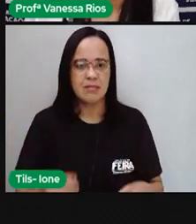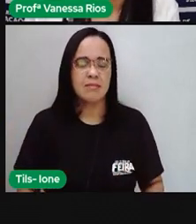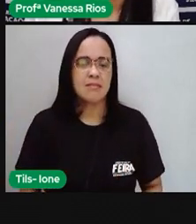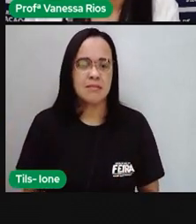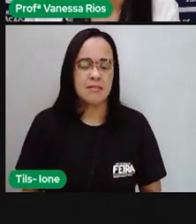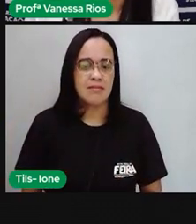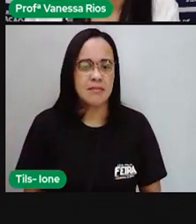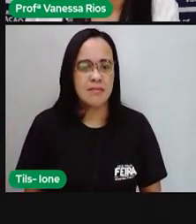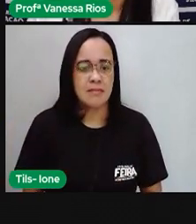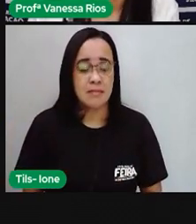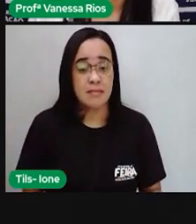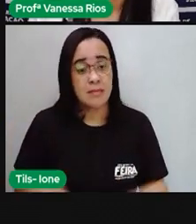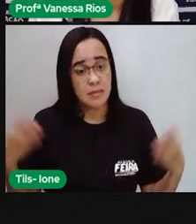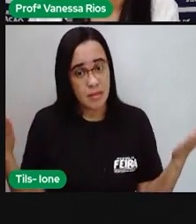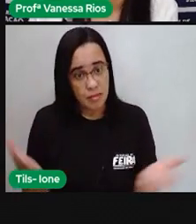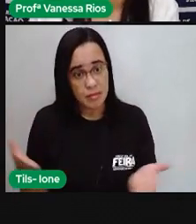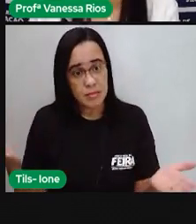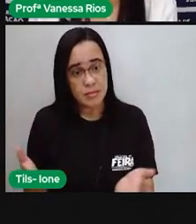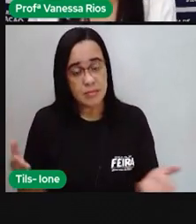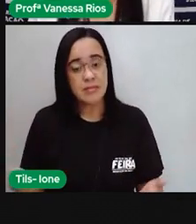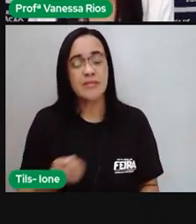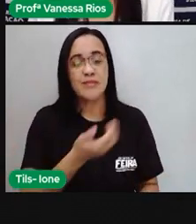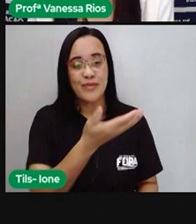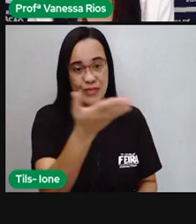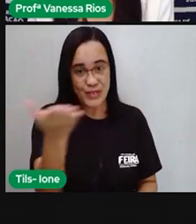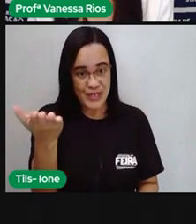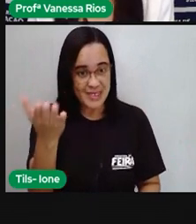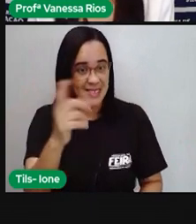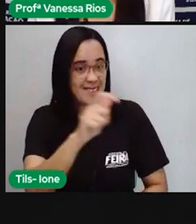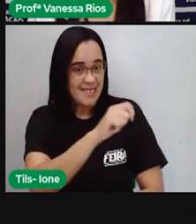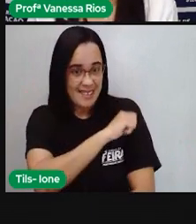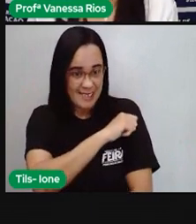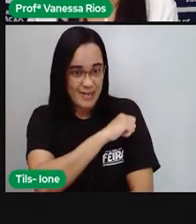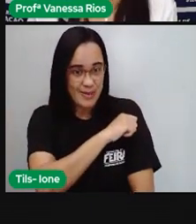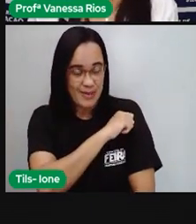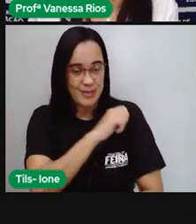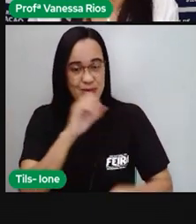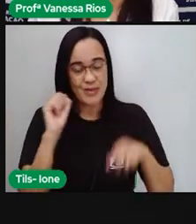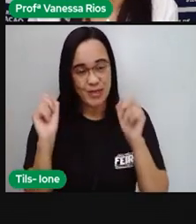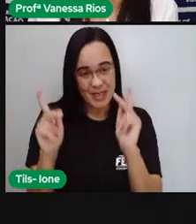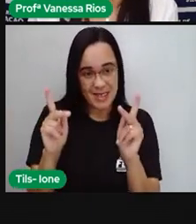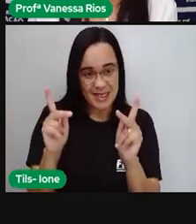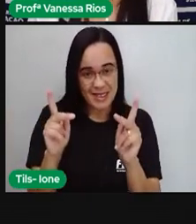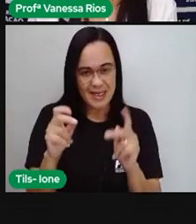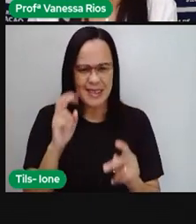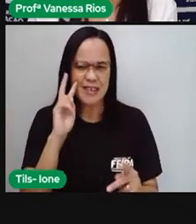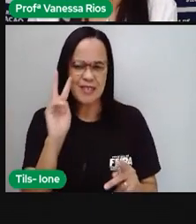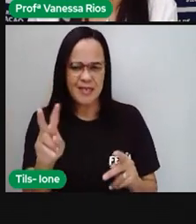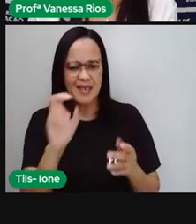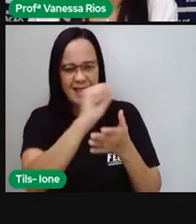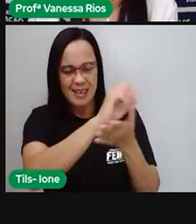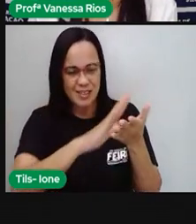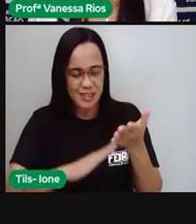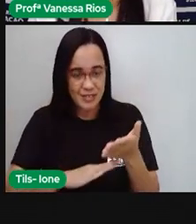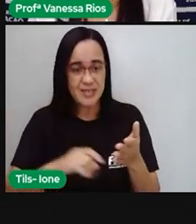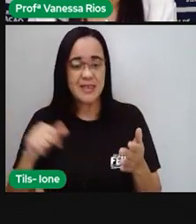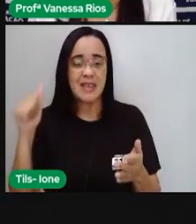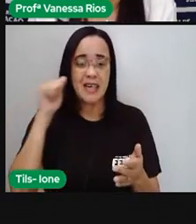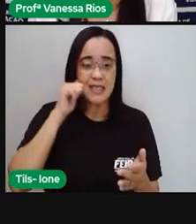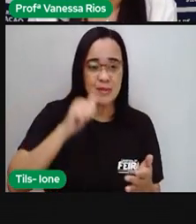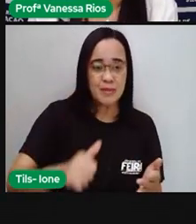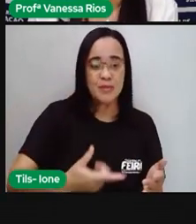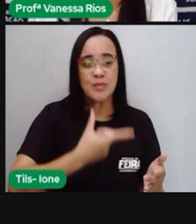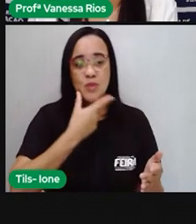E aí, agora, ó, é com você, tá certo? Observe aí a atividade que a sua pró ou o seu professor